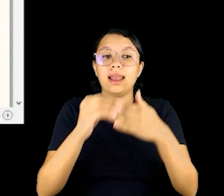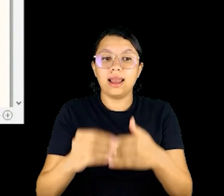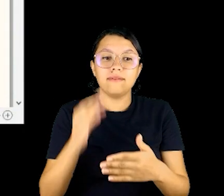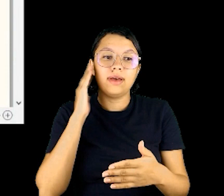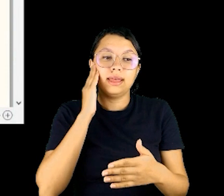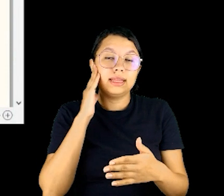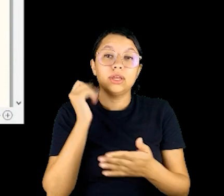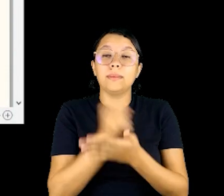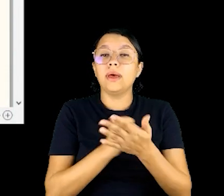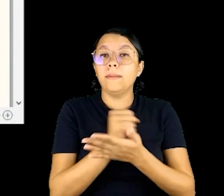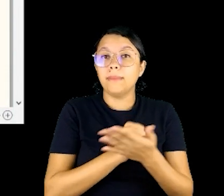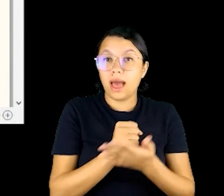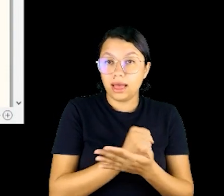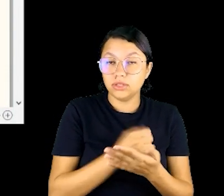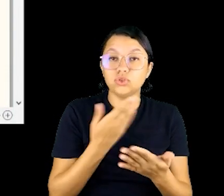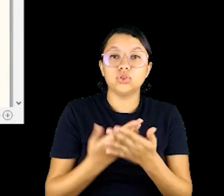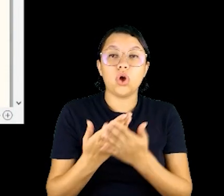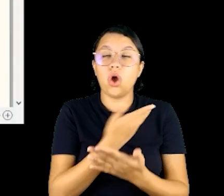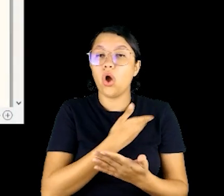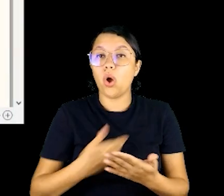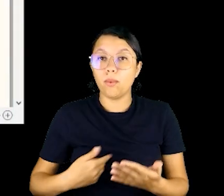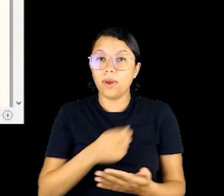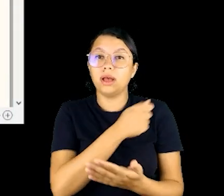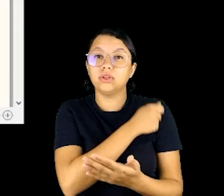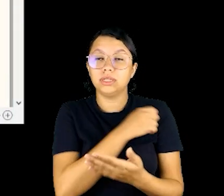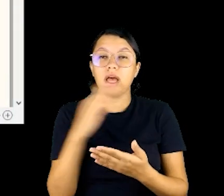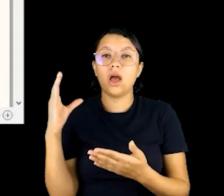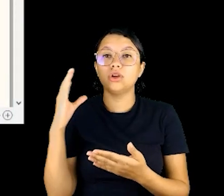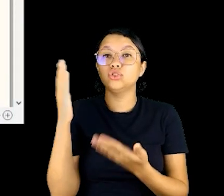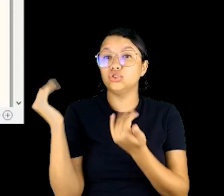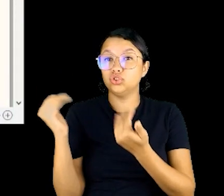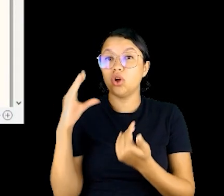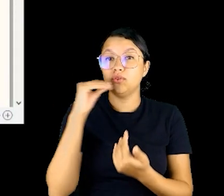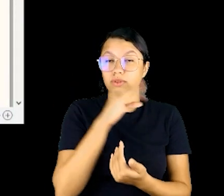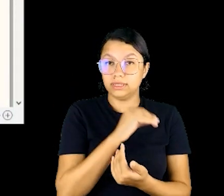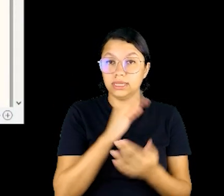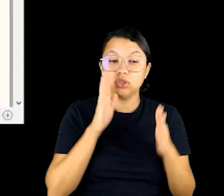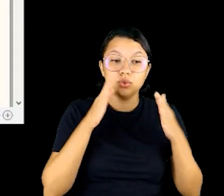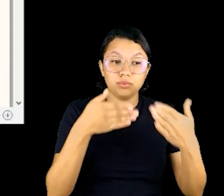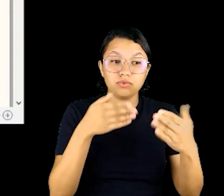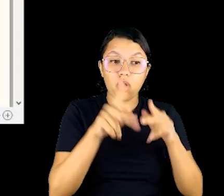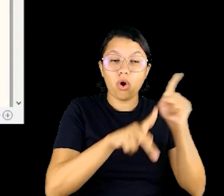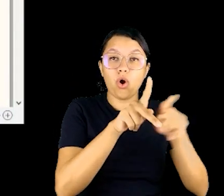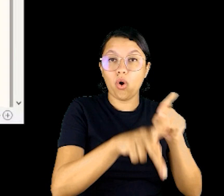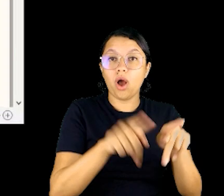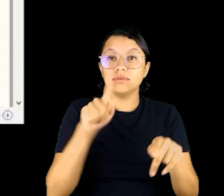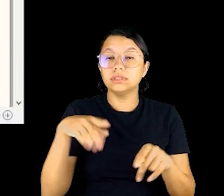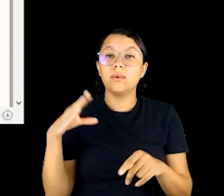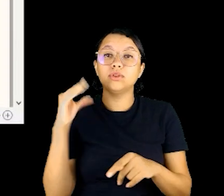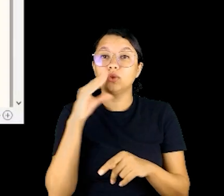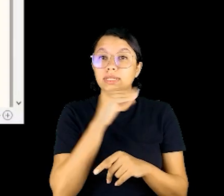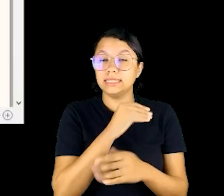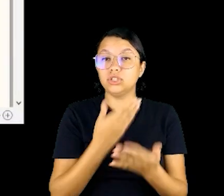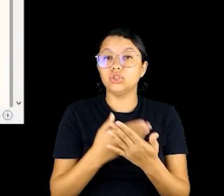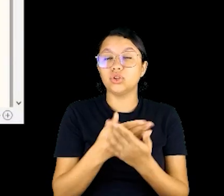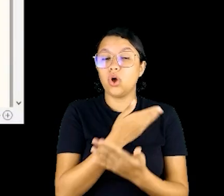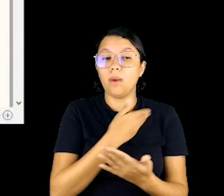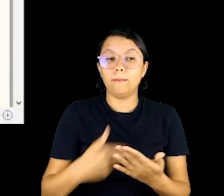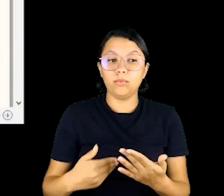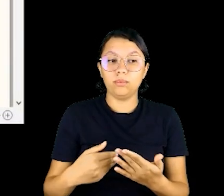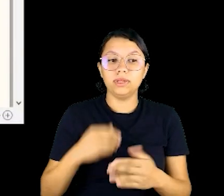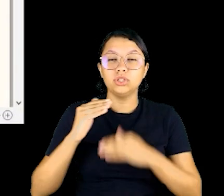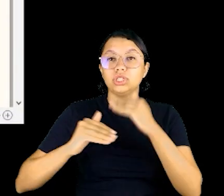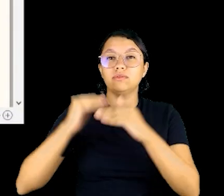levar a luções básicas de direito de cidadania das crianças e adolescentes de escolas públicas. O público-alvo são adolescentes de escolas públicas e